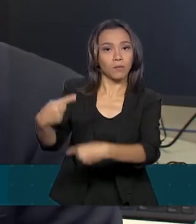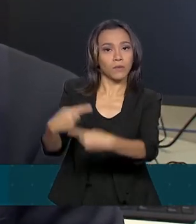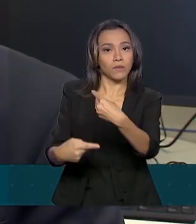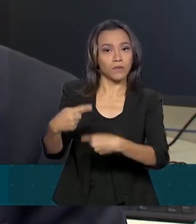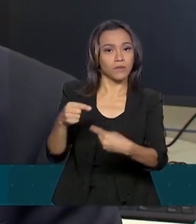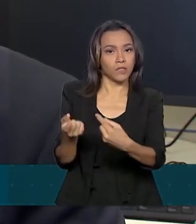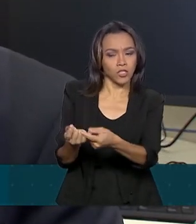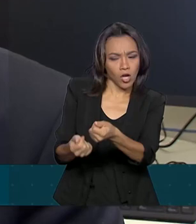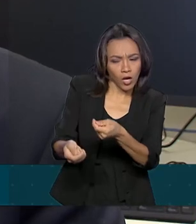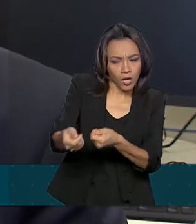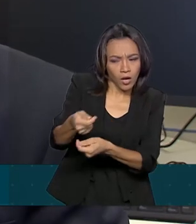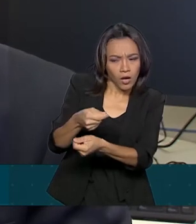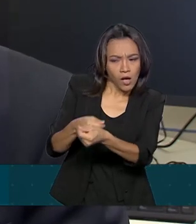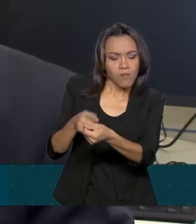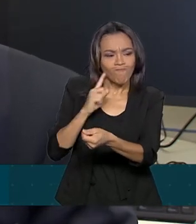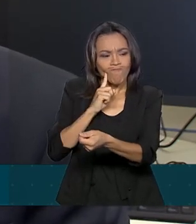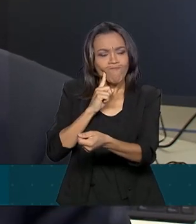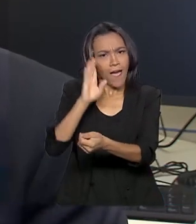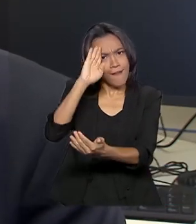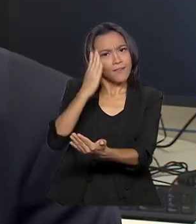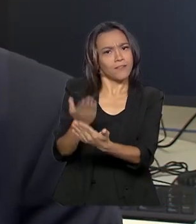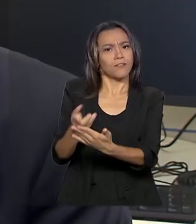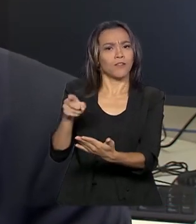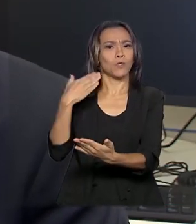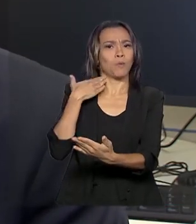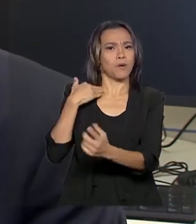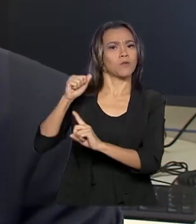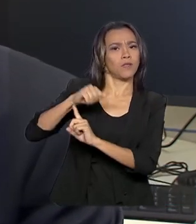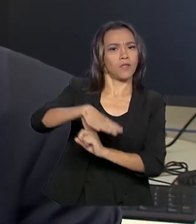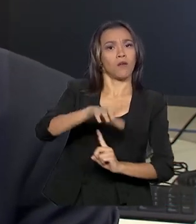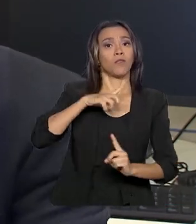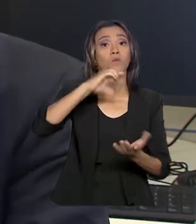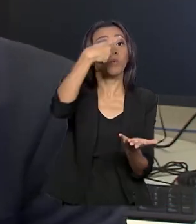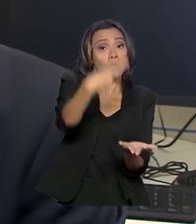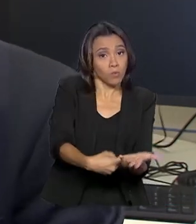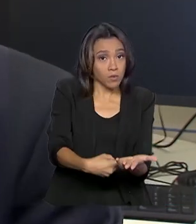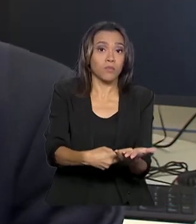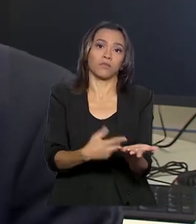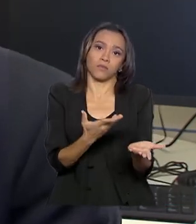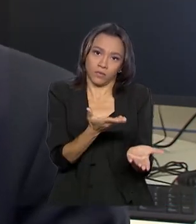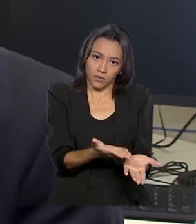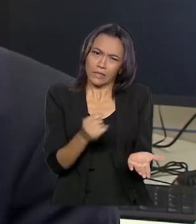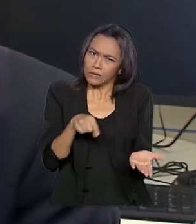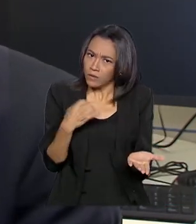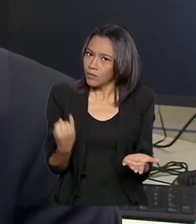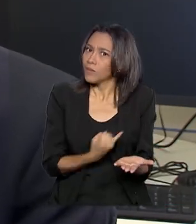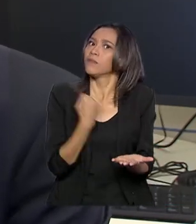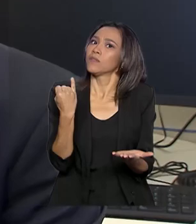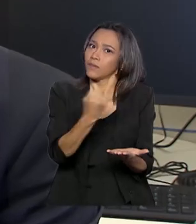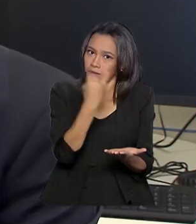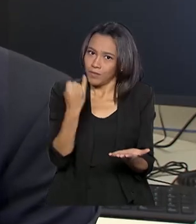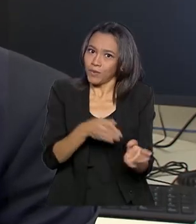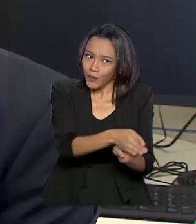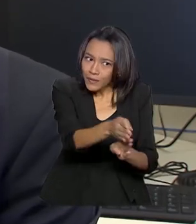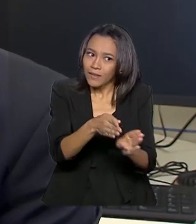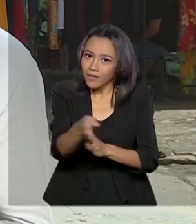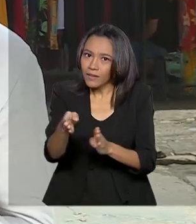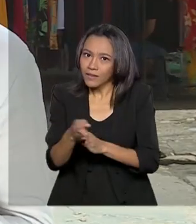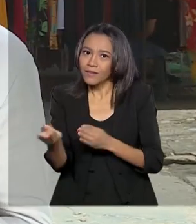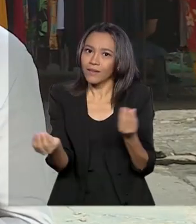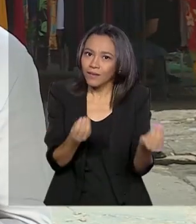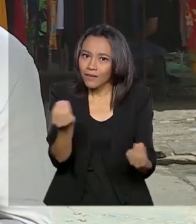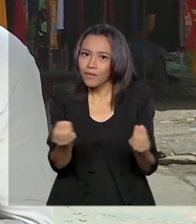Quer dizer, os agentes acreditam realmente que o Banco Central tem um compromisso firme com a inflação baixa e na meta. Isso é importante porque direciona bem as expectativas.